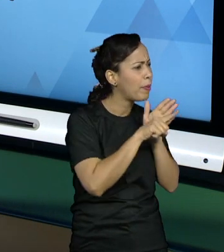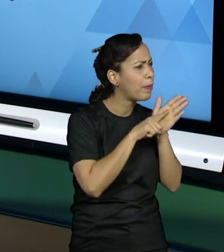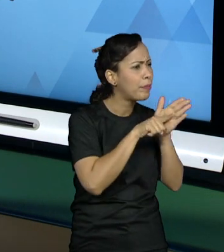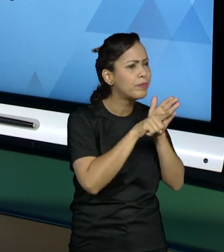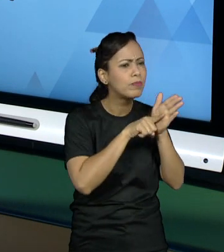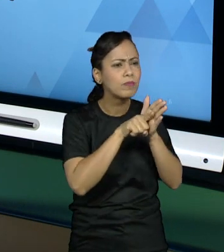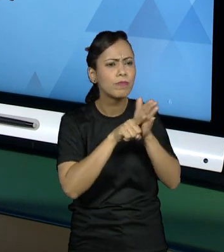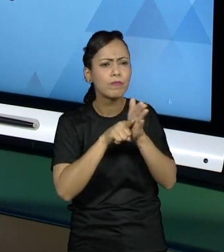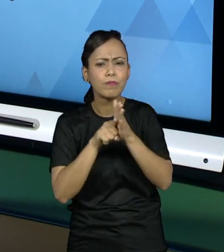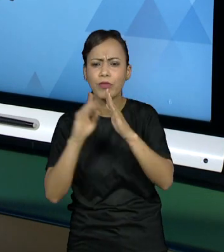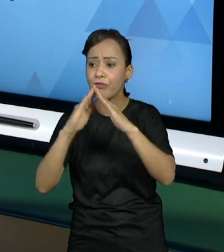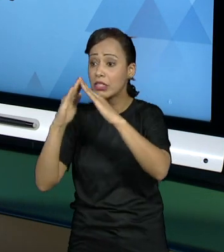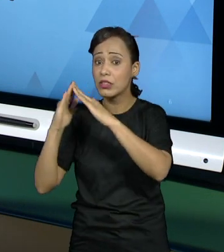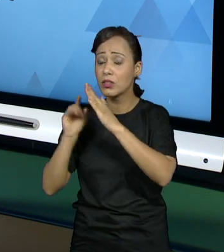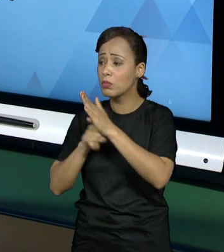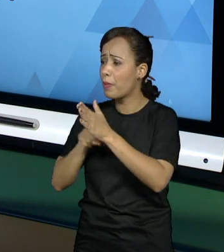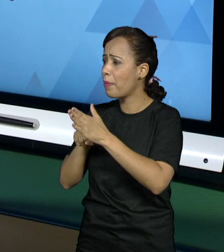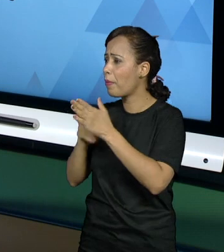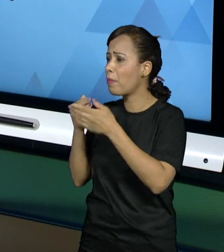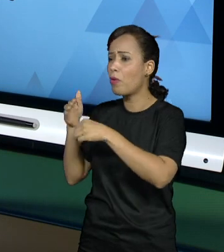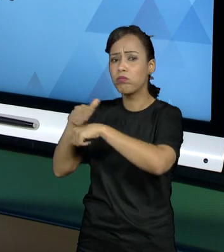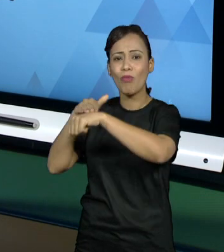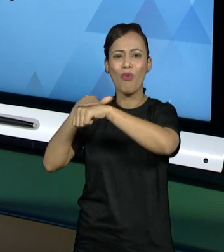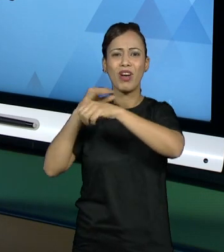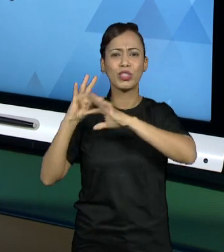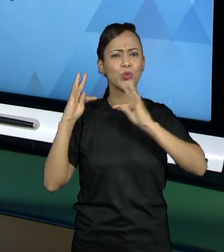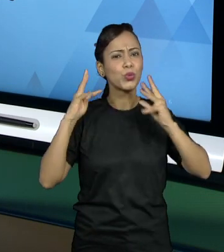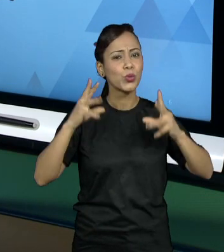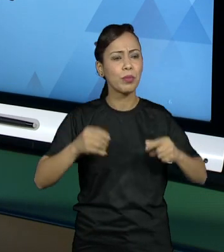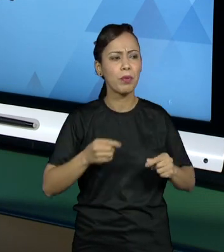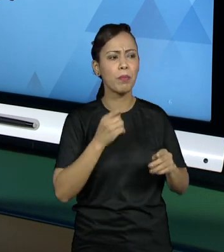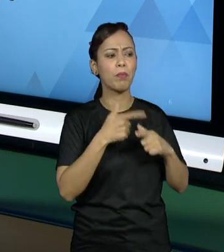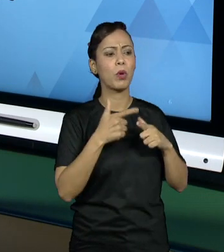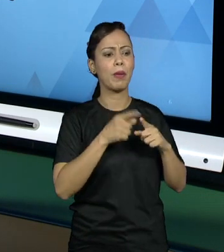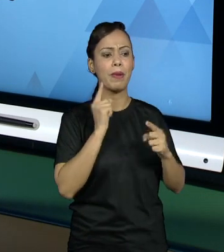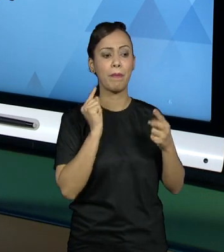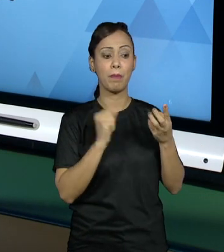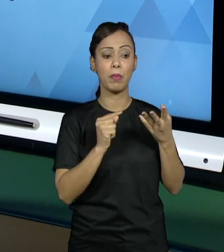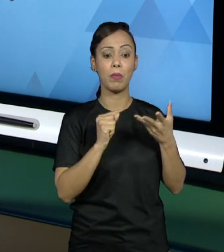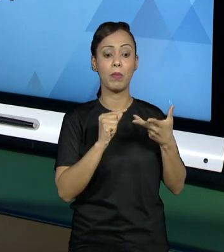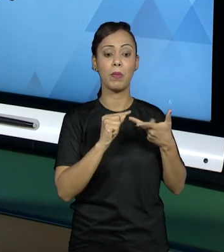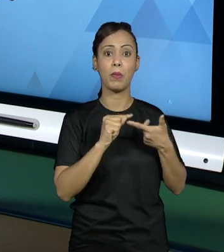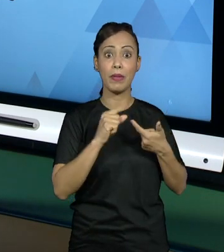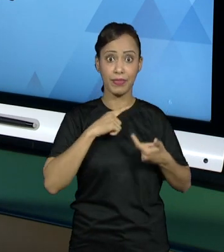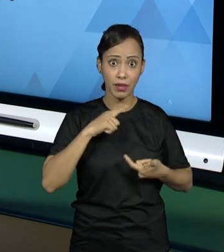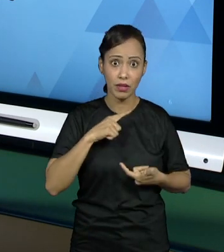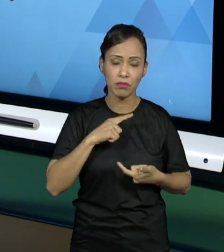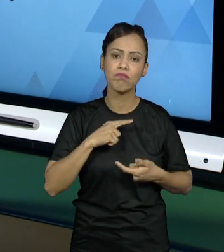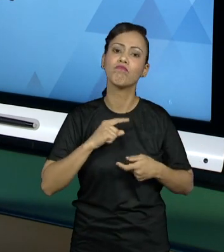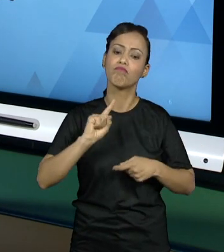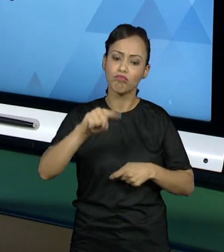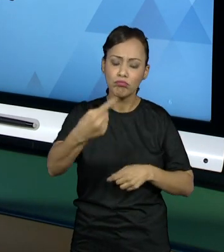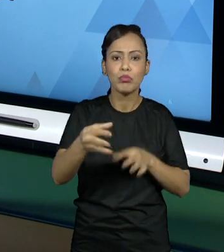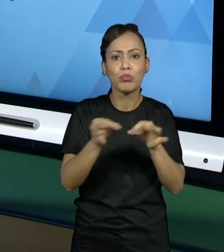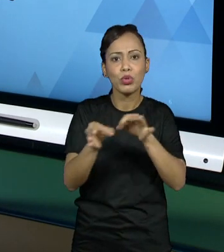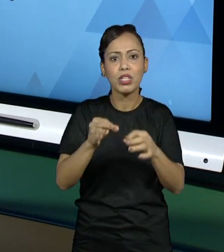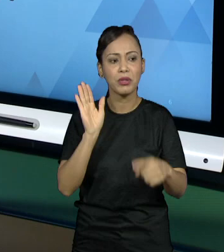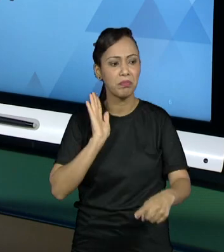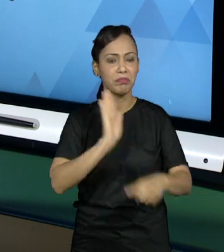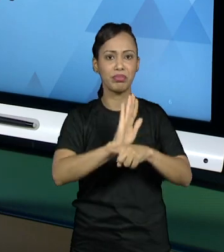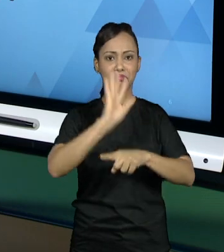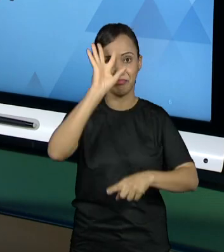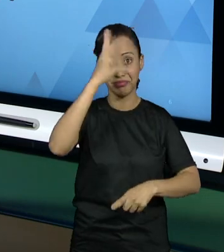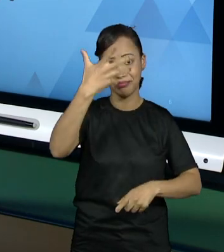E identifique gaps, identifique problemas que vocês podem estar solucionando durante o desenvolvimento desse projeto.